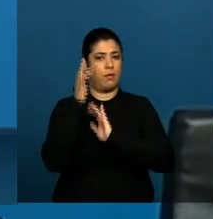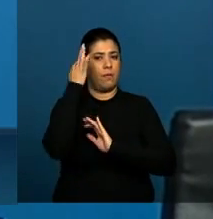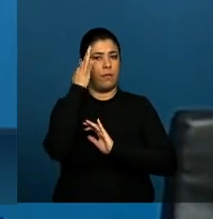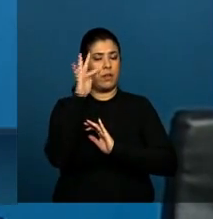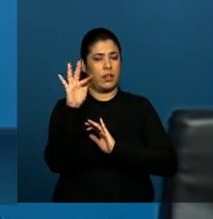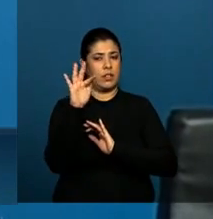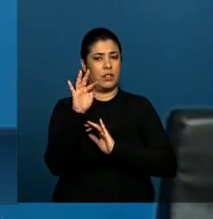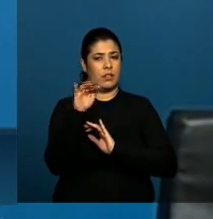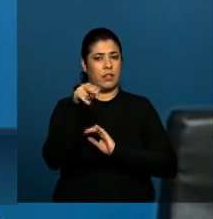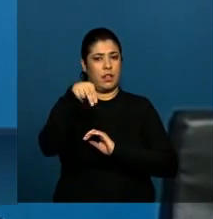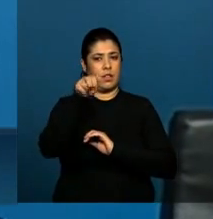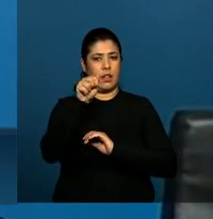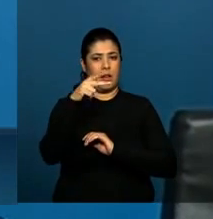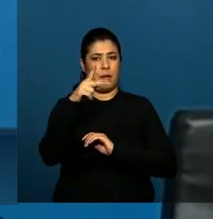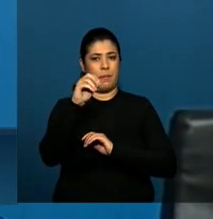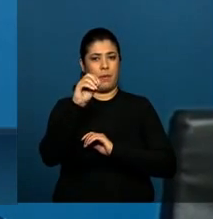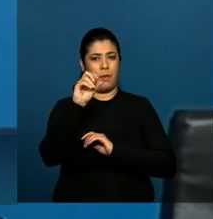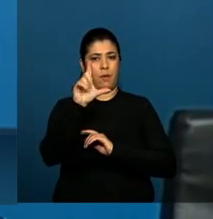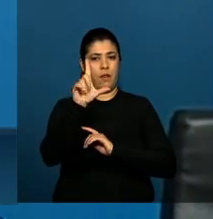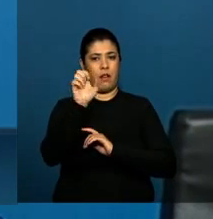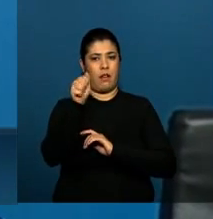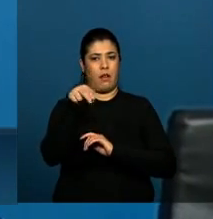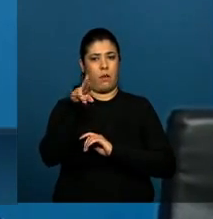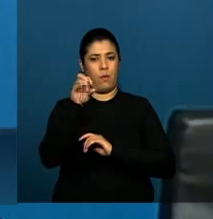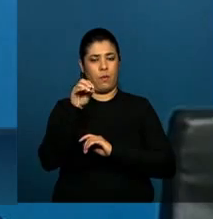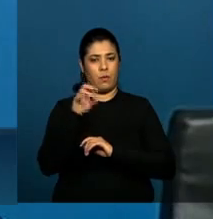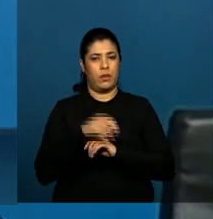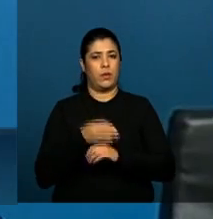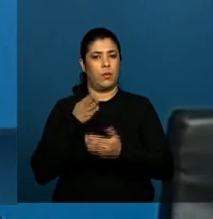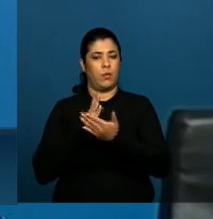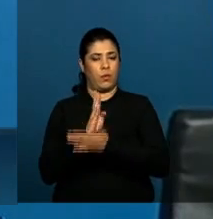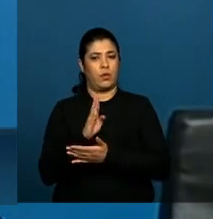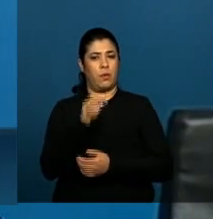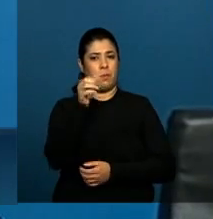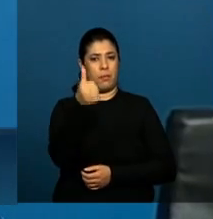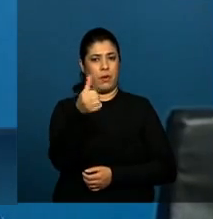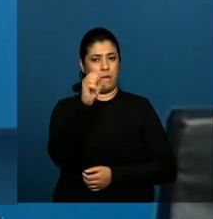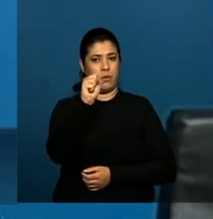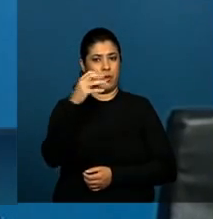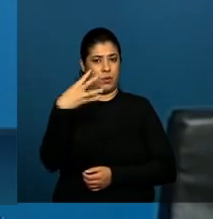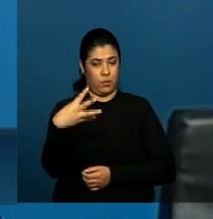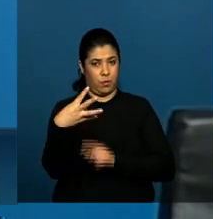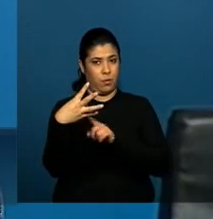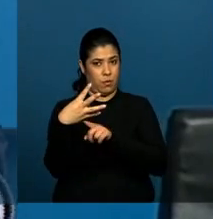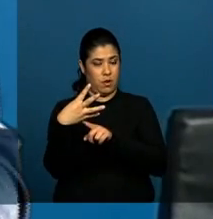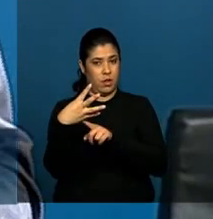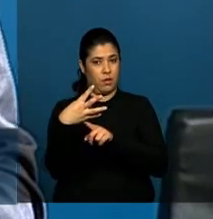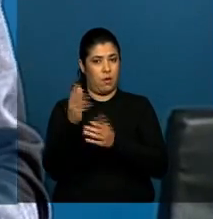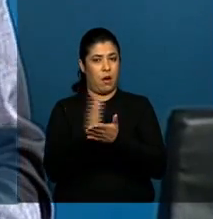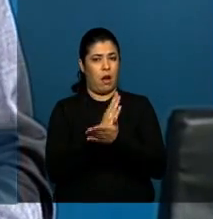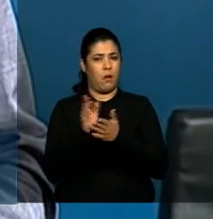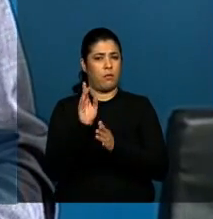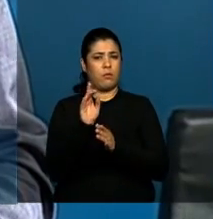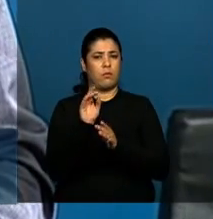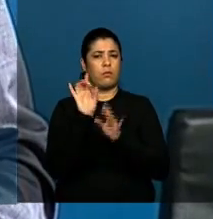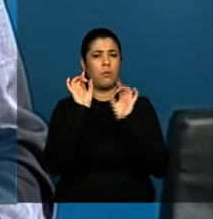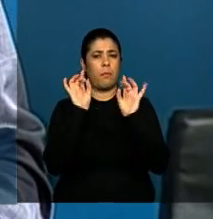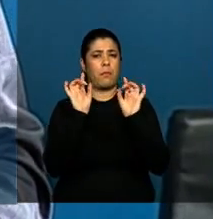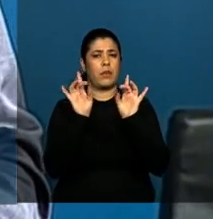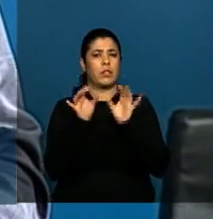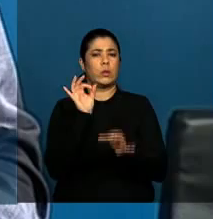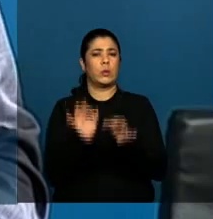ele foi aprovado e entrou em vigor a partir de uma elaboração feita por alguns juristas, alguns especialistas,